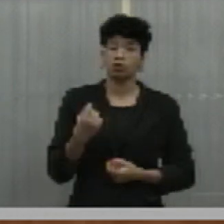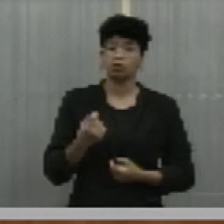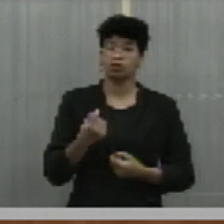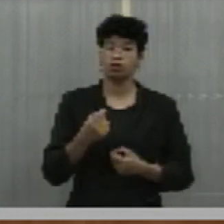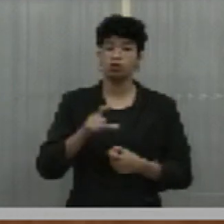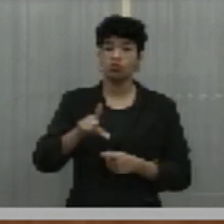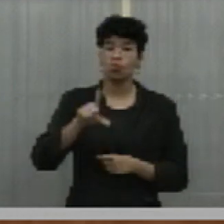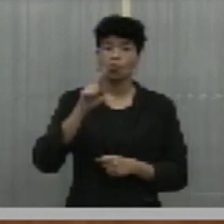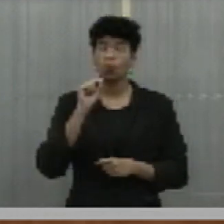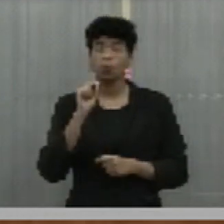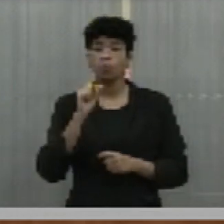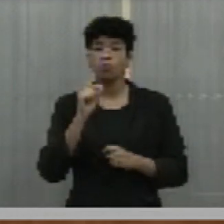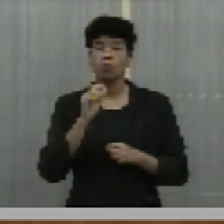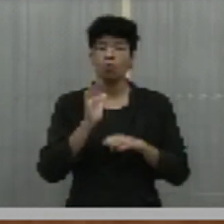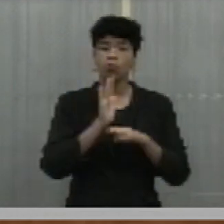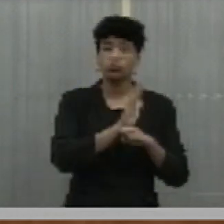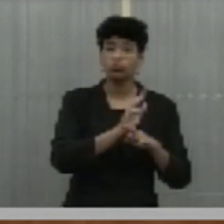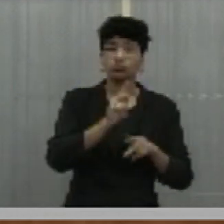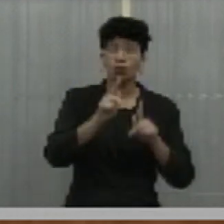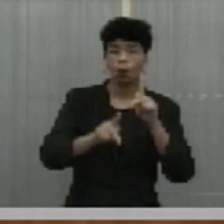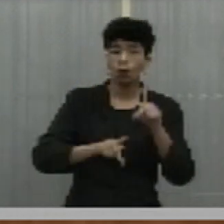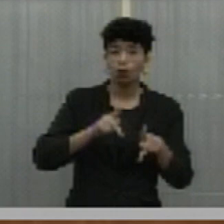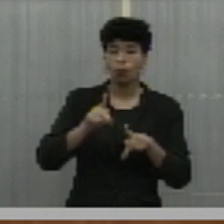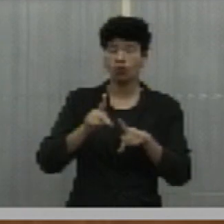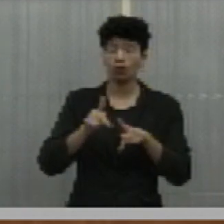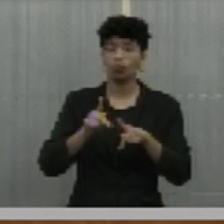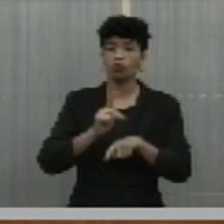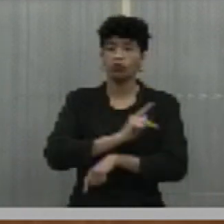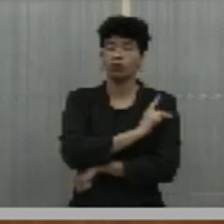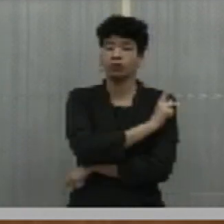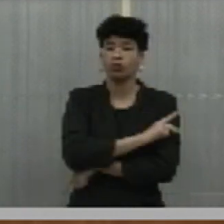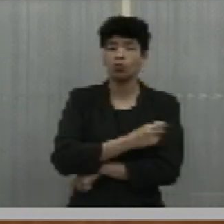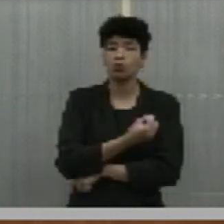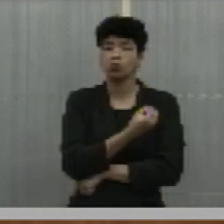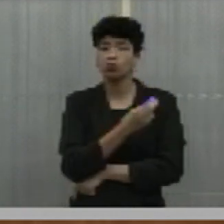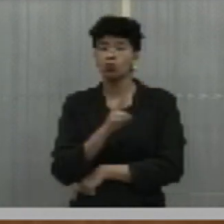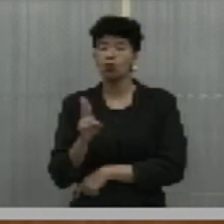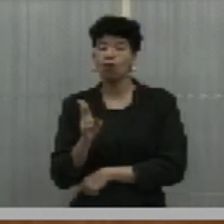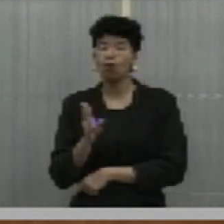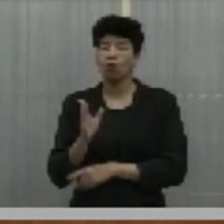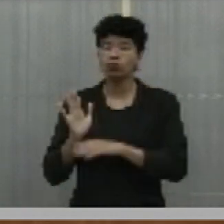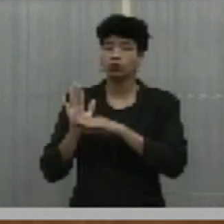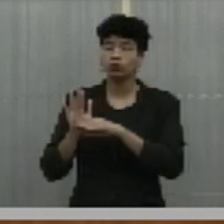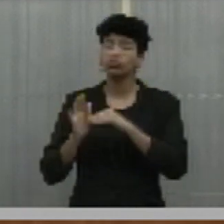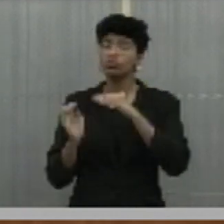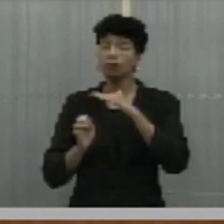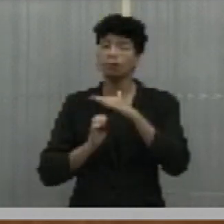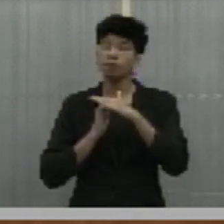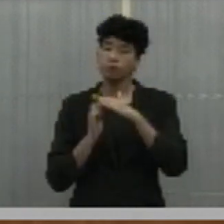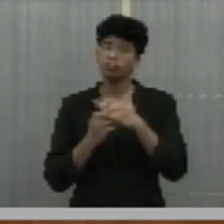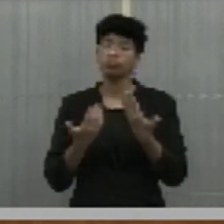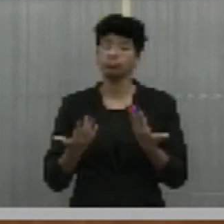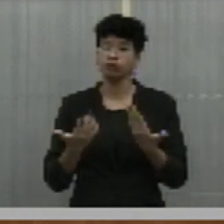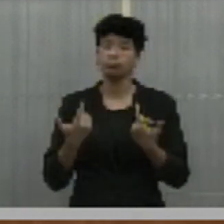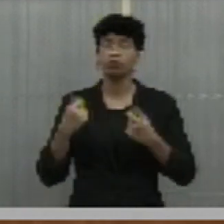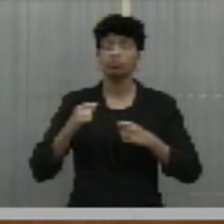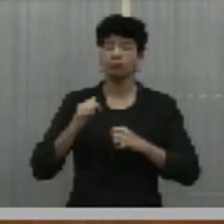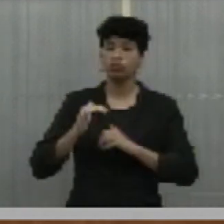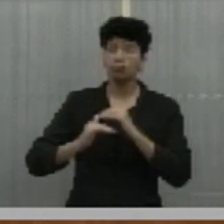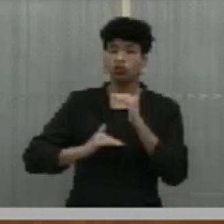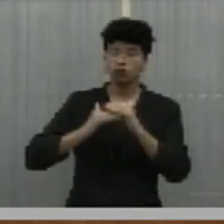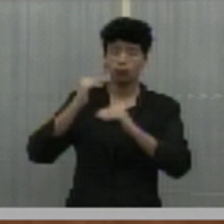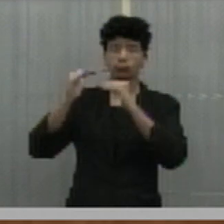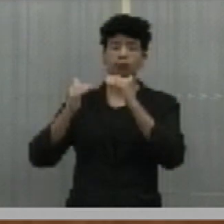defender o povo piauiense, nos entrincherarmos em defesa do Piauí, em defesa do desenvolvimento industrial,